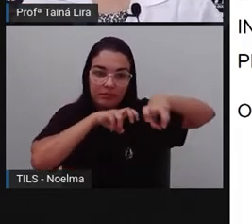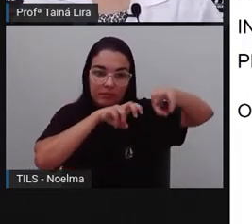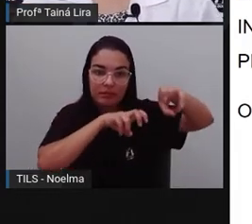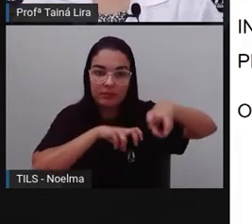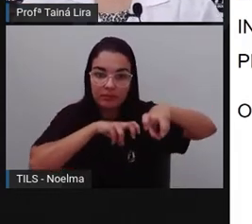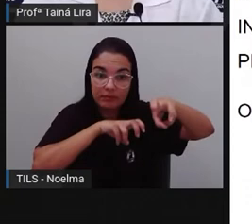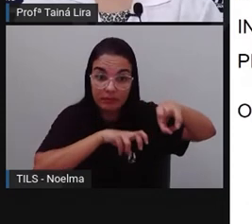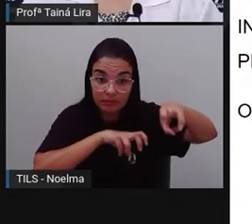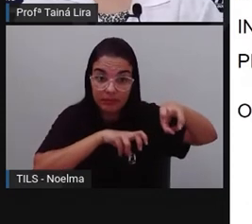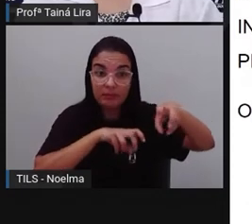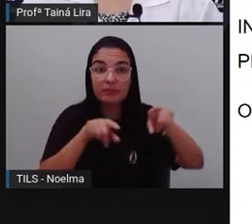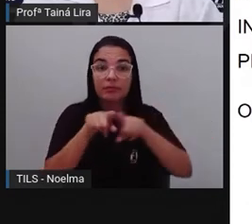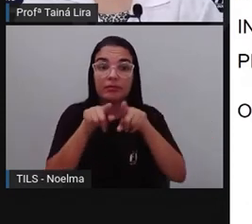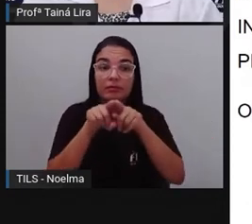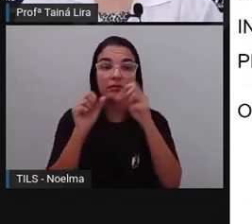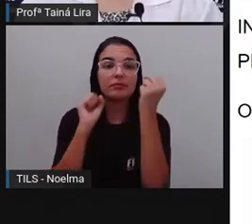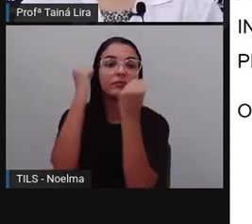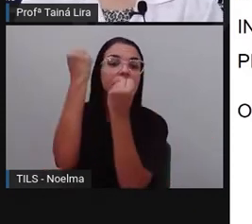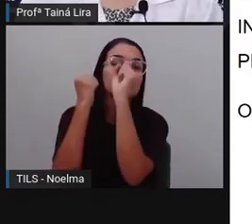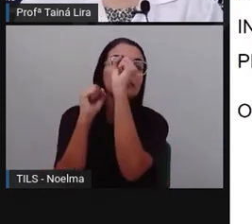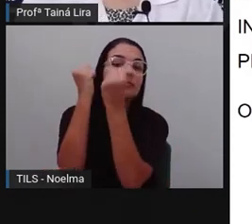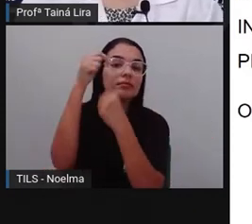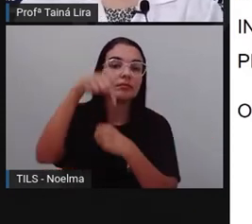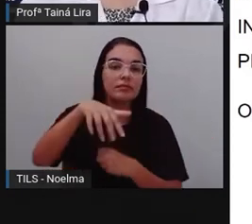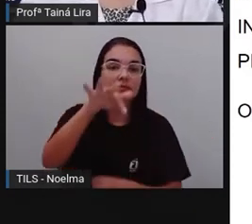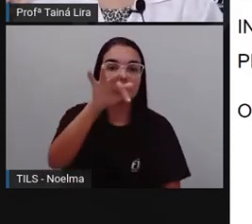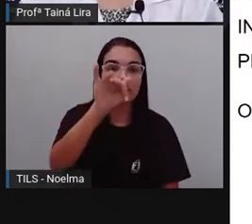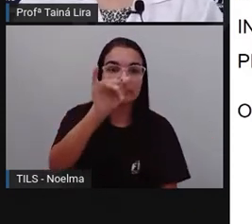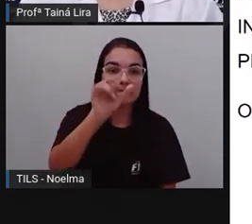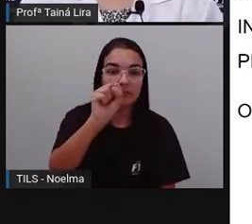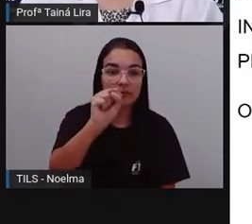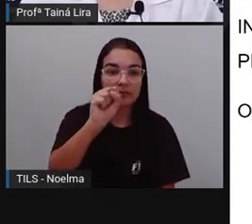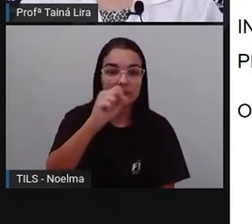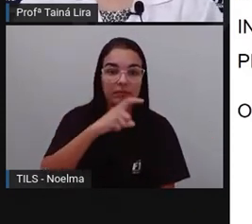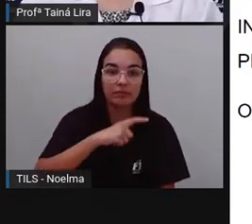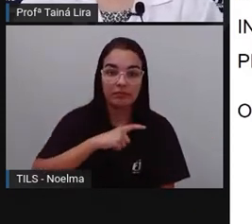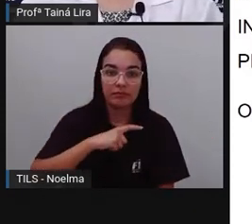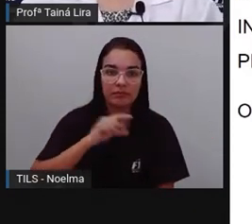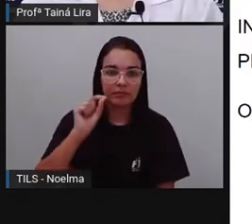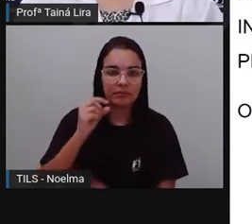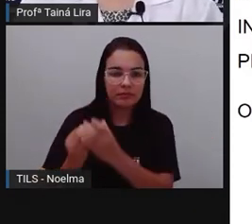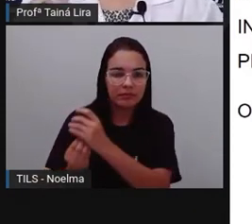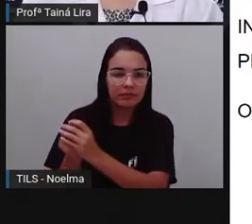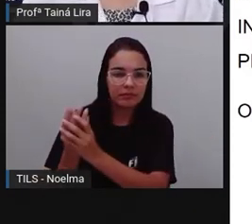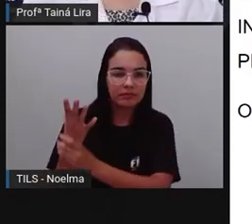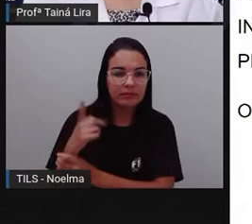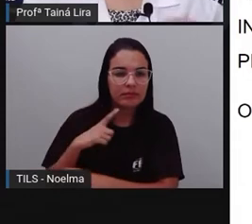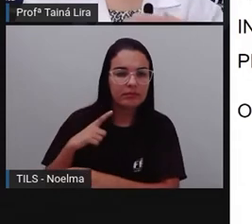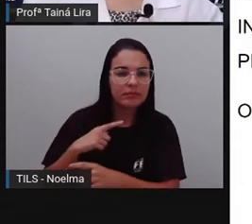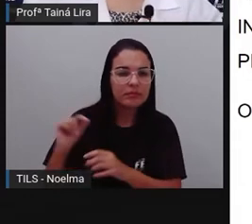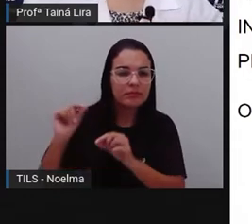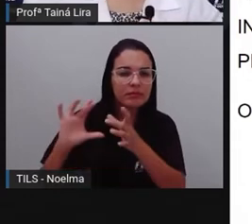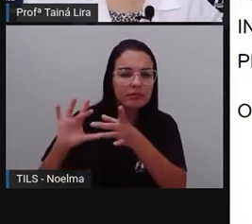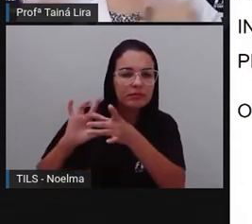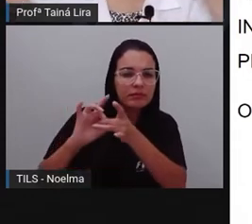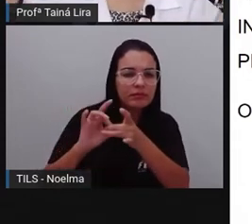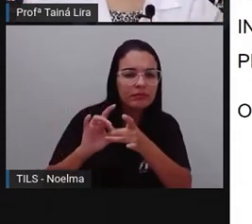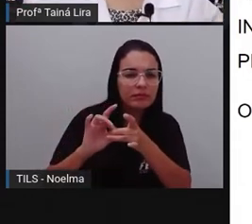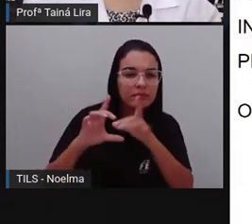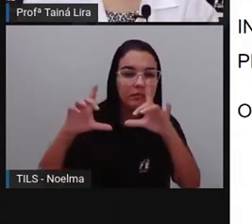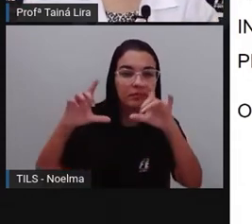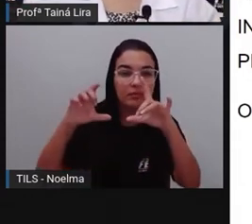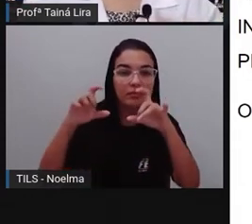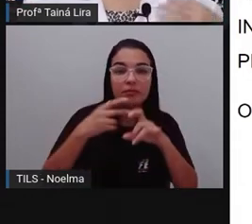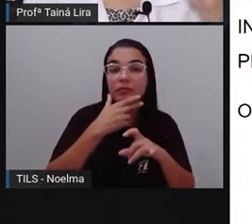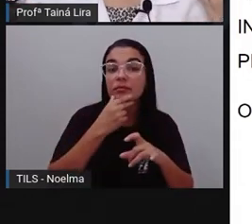do Subaé, em Feira de Santana. E a sua origem, né, tem ligação aí com Lucas